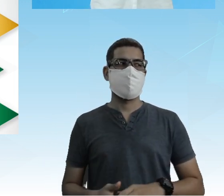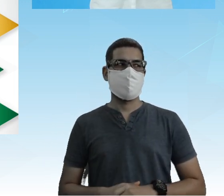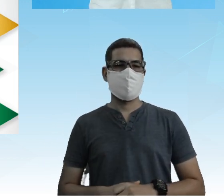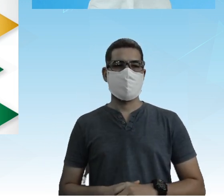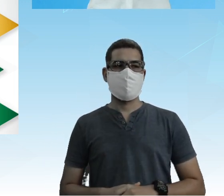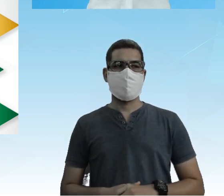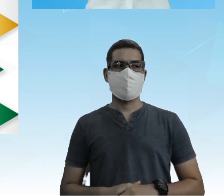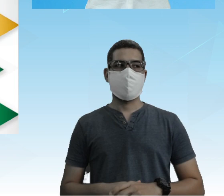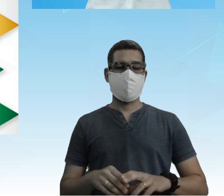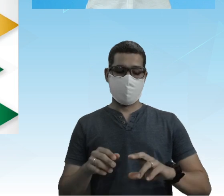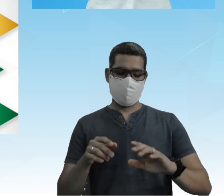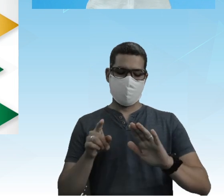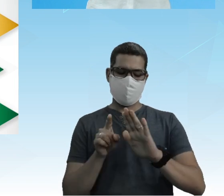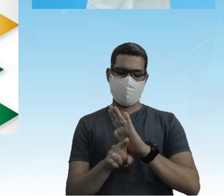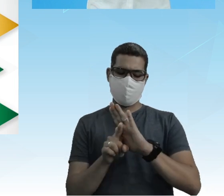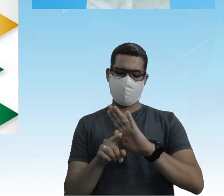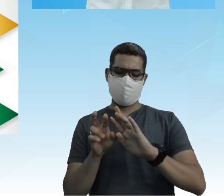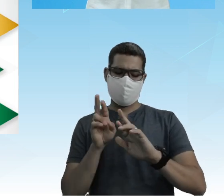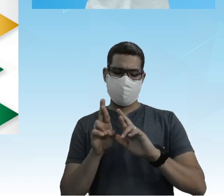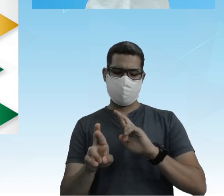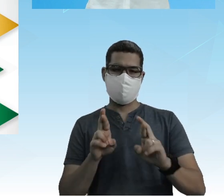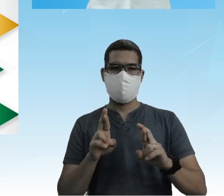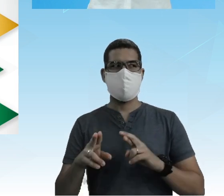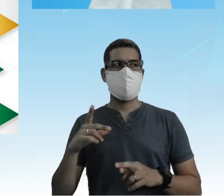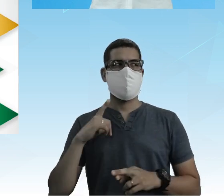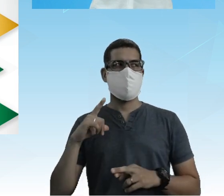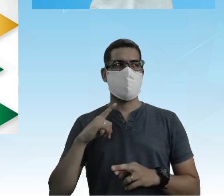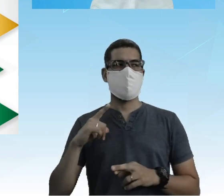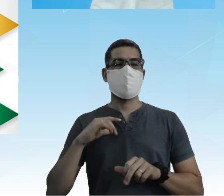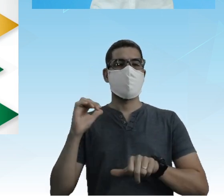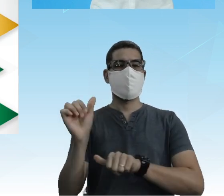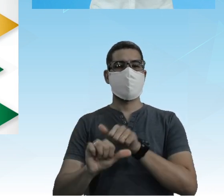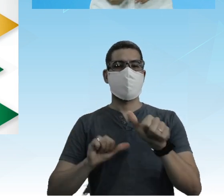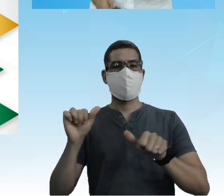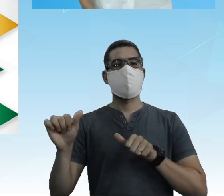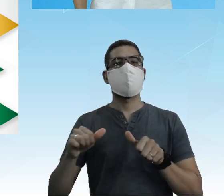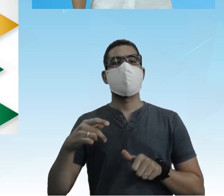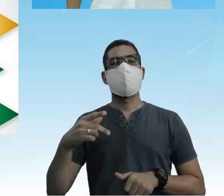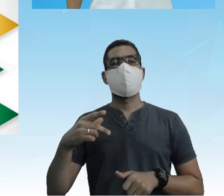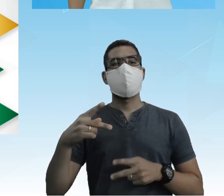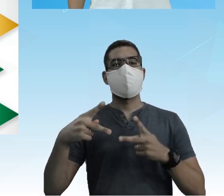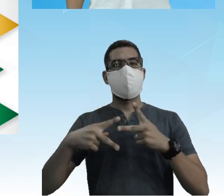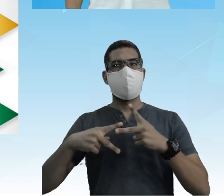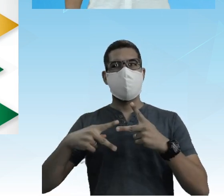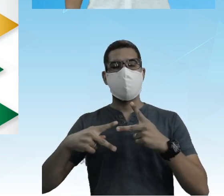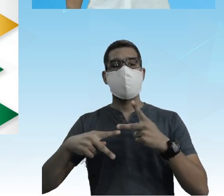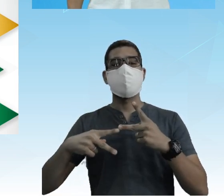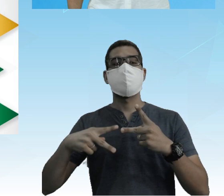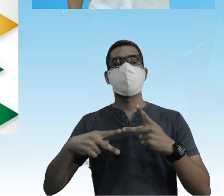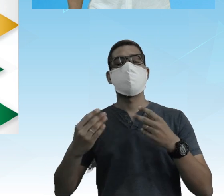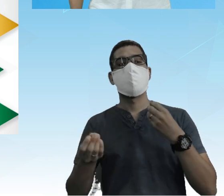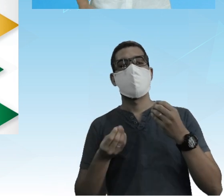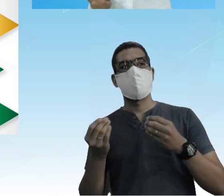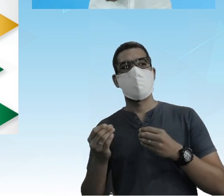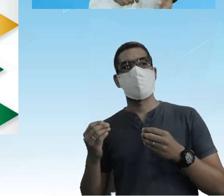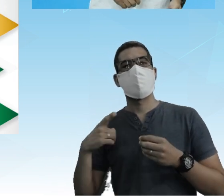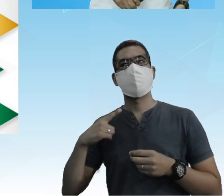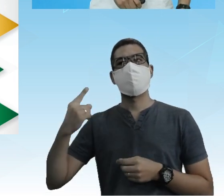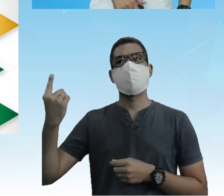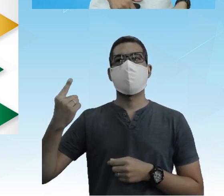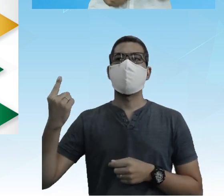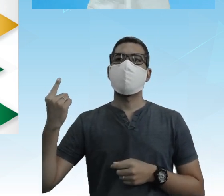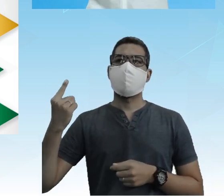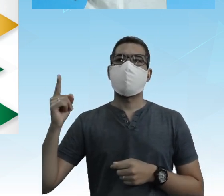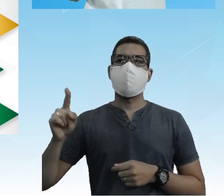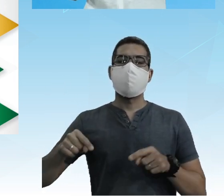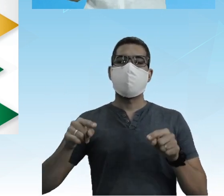Responder questões Uma figura obtida Por meio de Uma transformação De polígono É representado No primeiro quadrante Está localizada